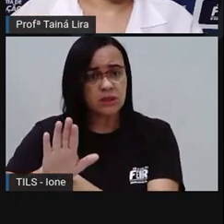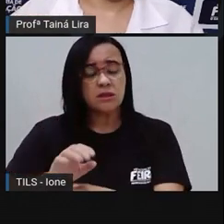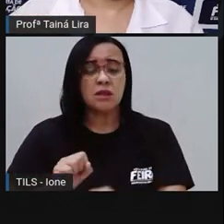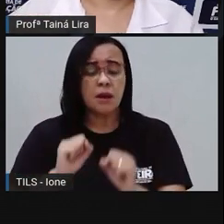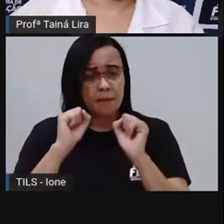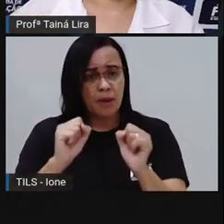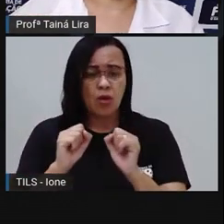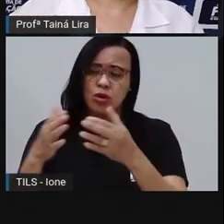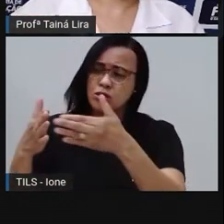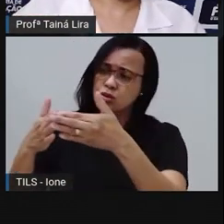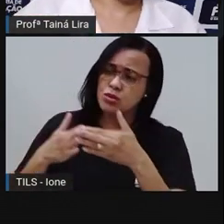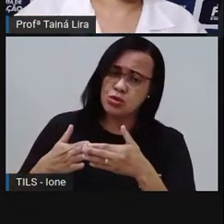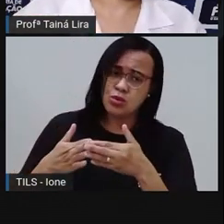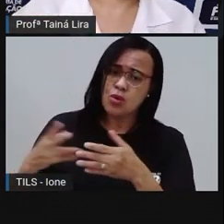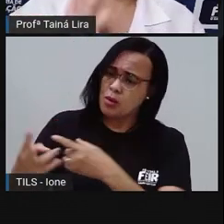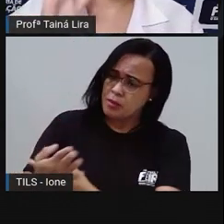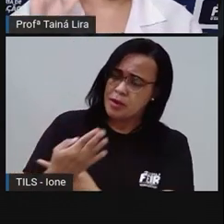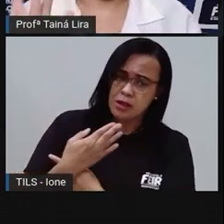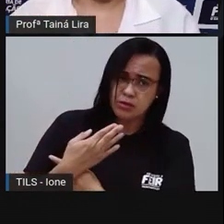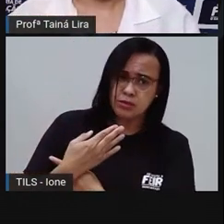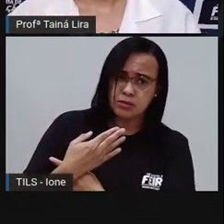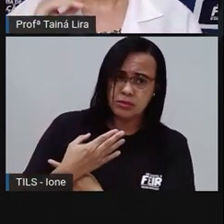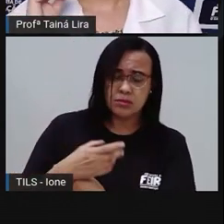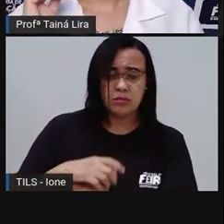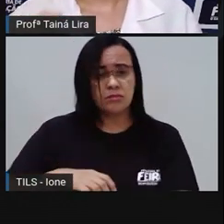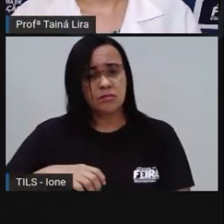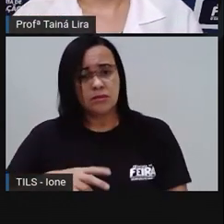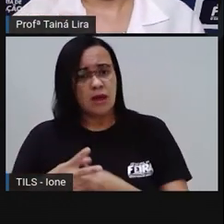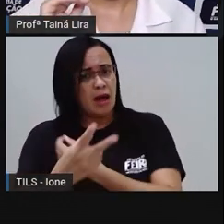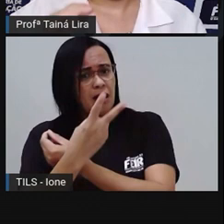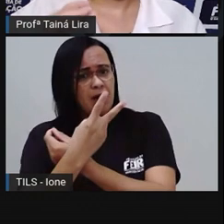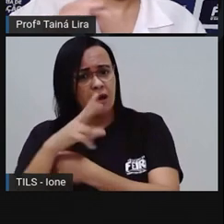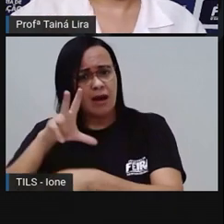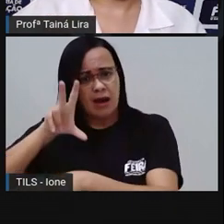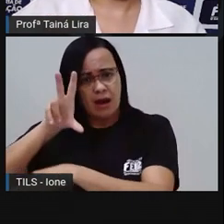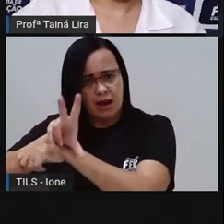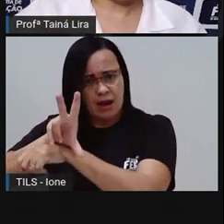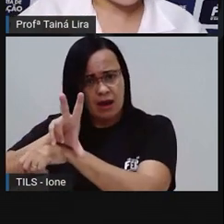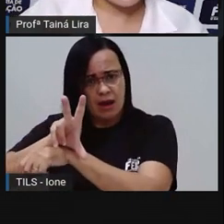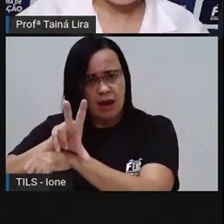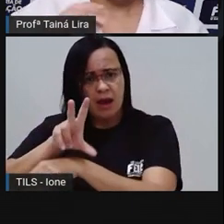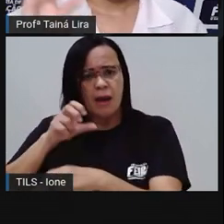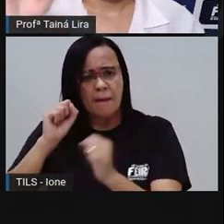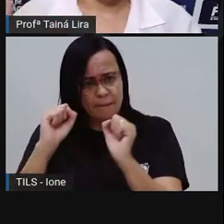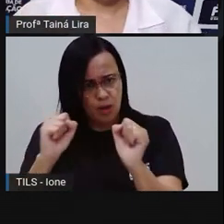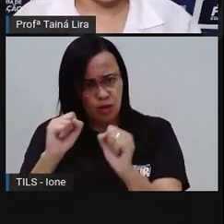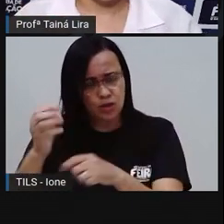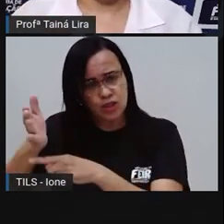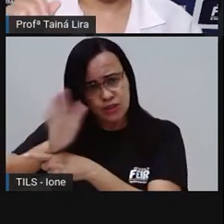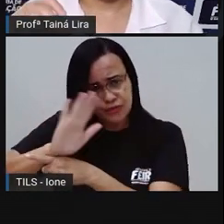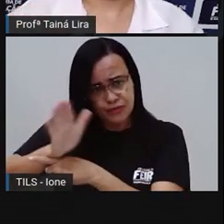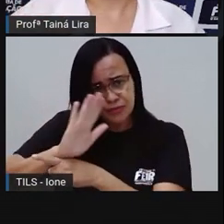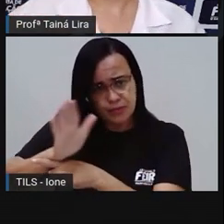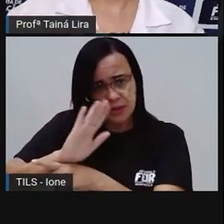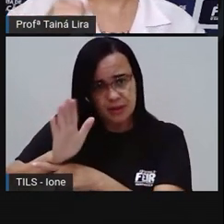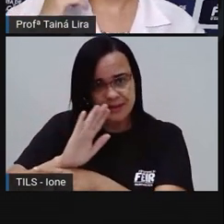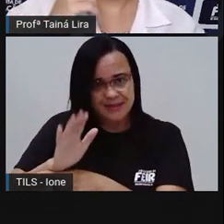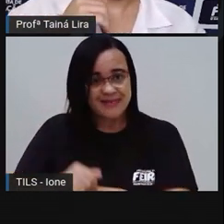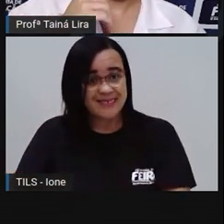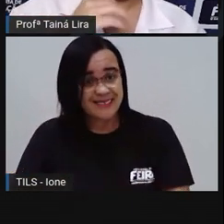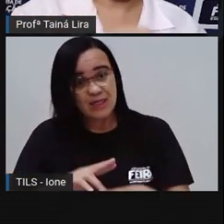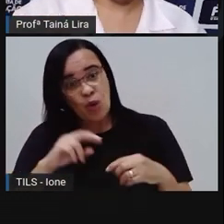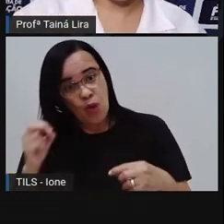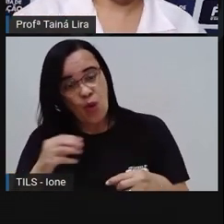falar Ó Fulano Você Vai ser aqui A pessoa que vai ficar Responsável por filmar Minha mãe Ó como essa